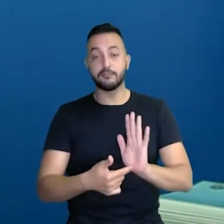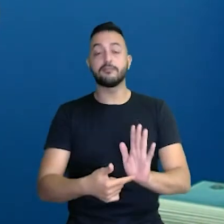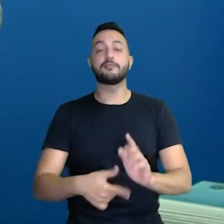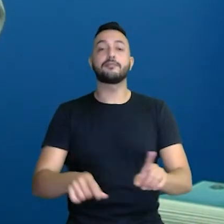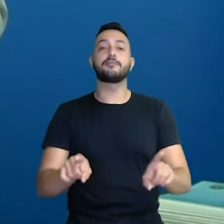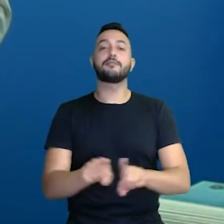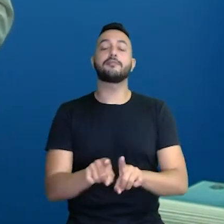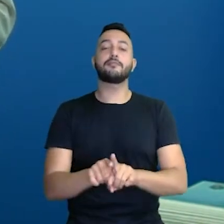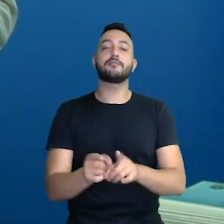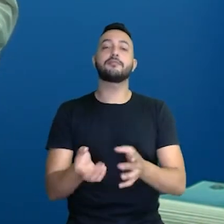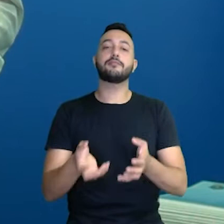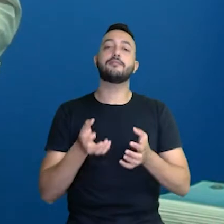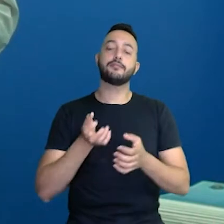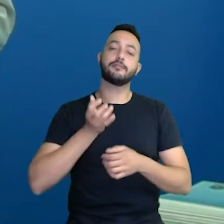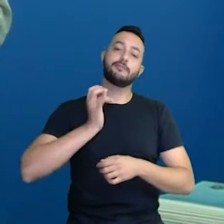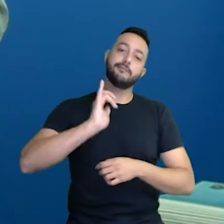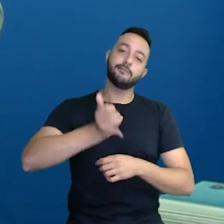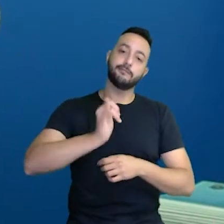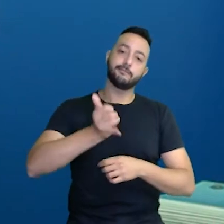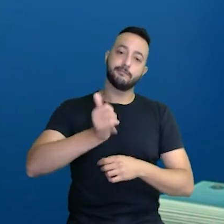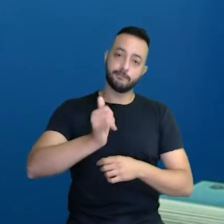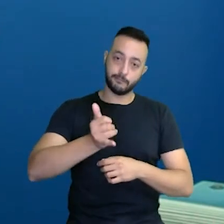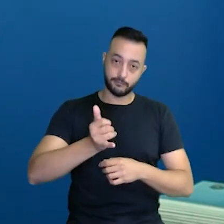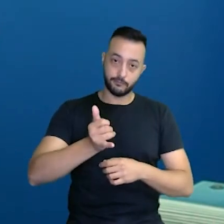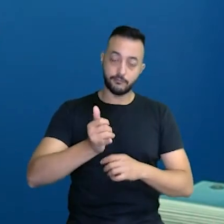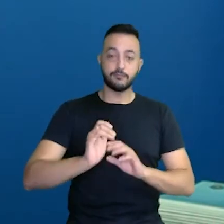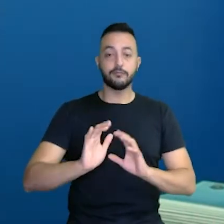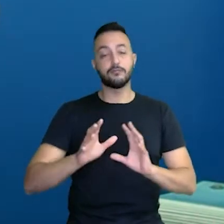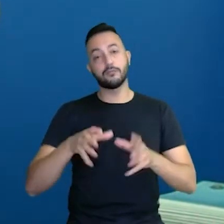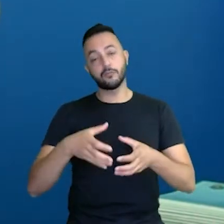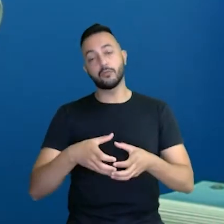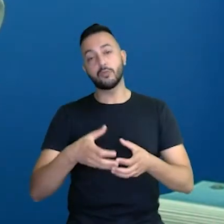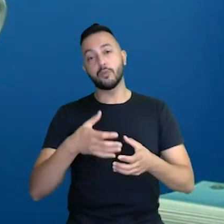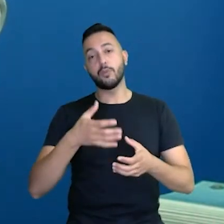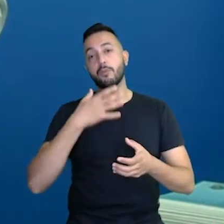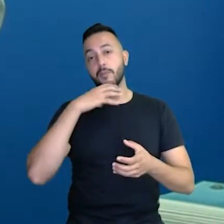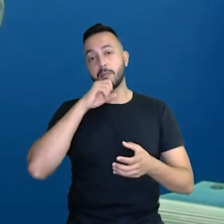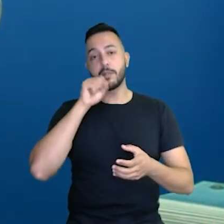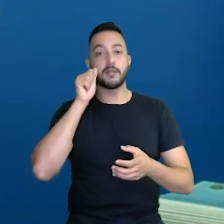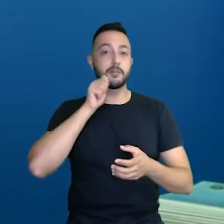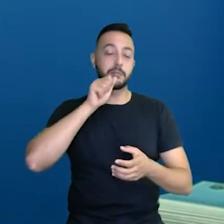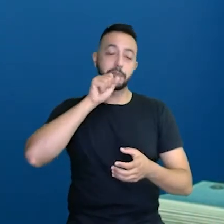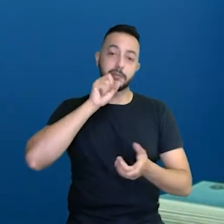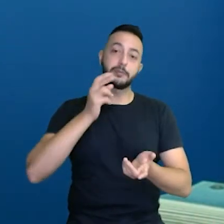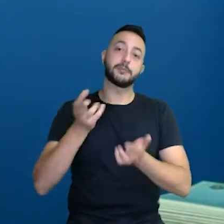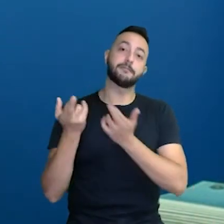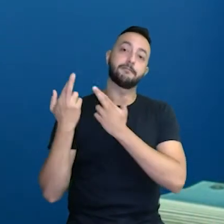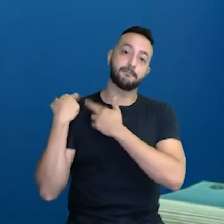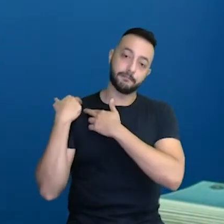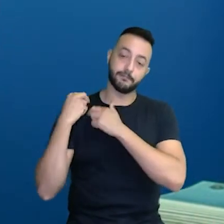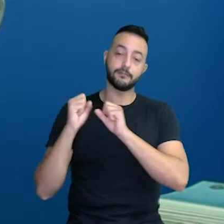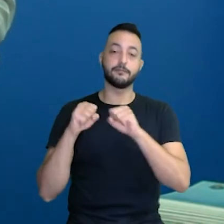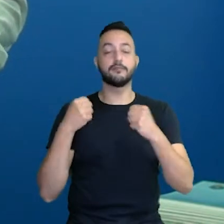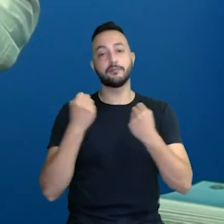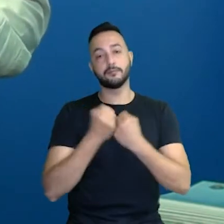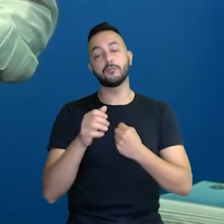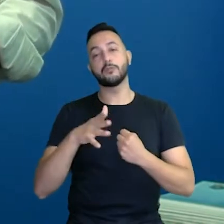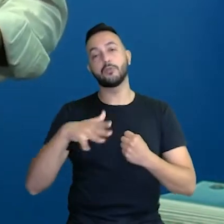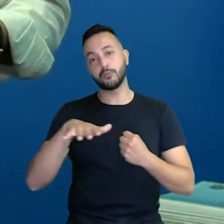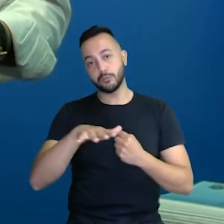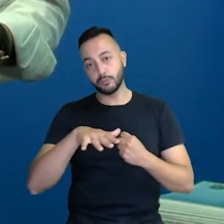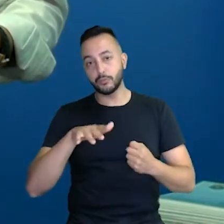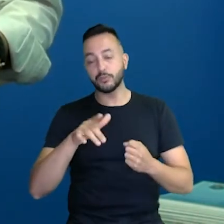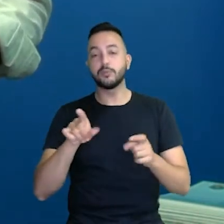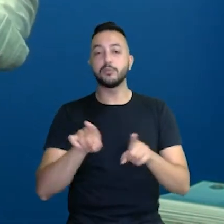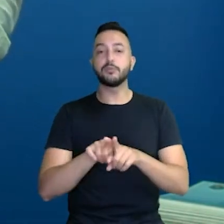oferecer essas informações para que os pais, os responsáveis, toda a sociedade, os